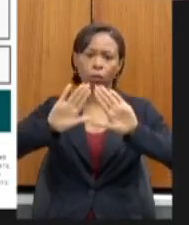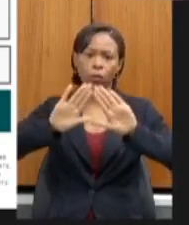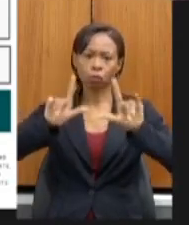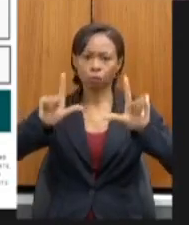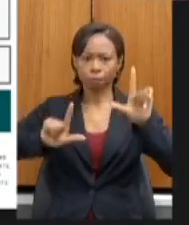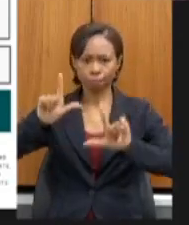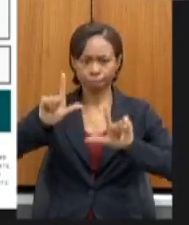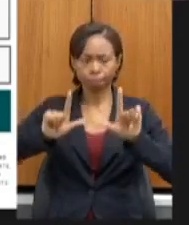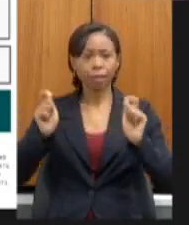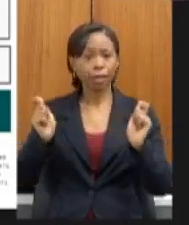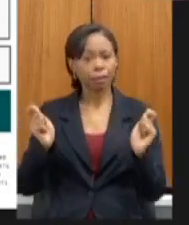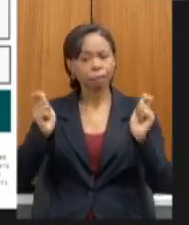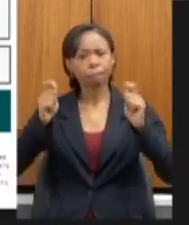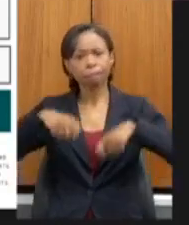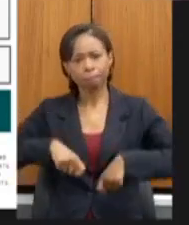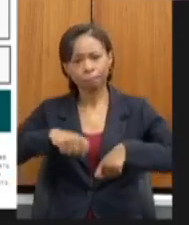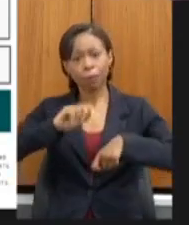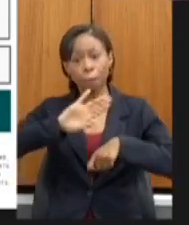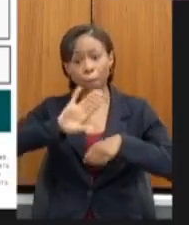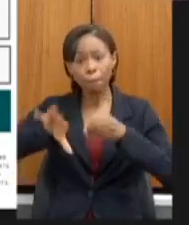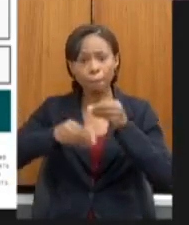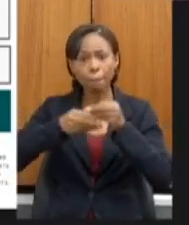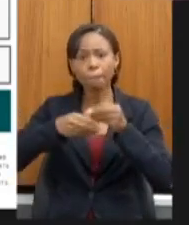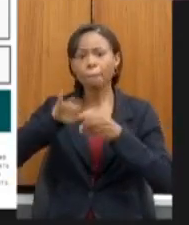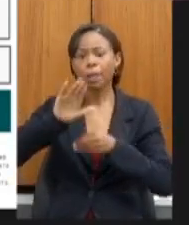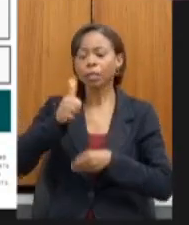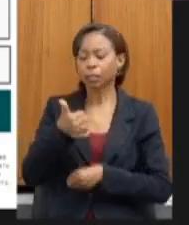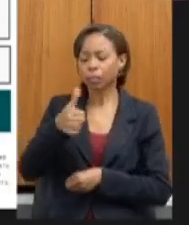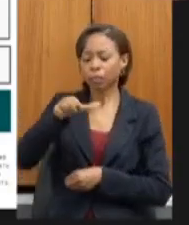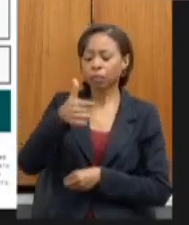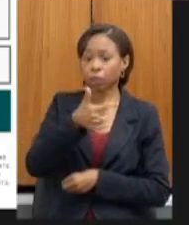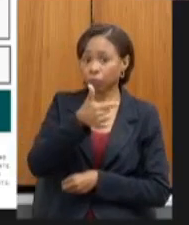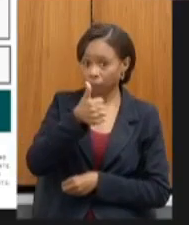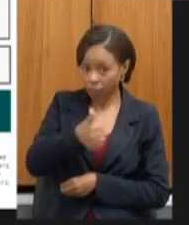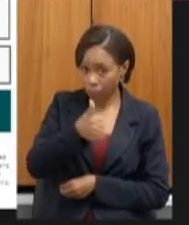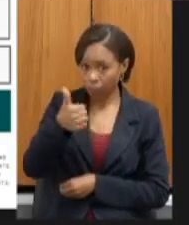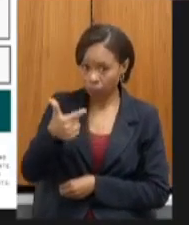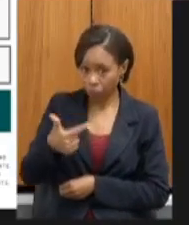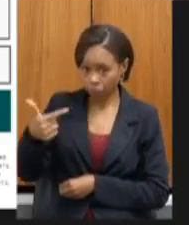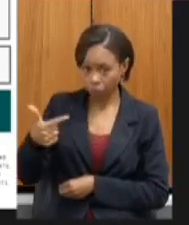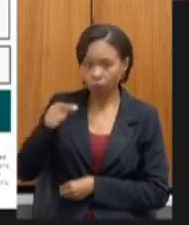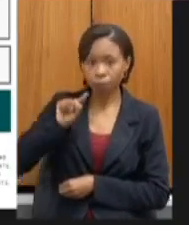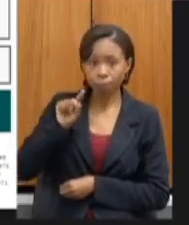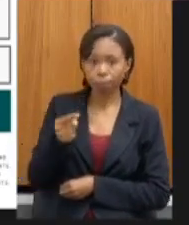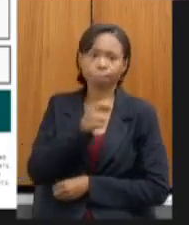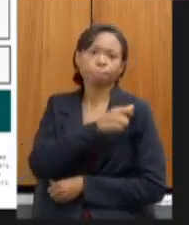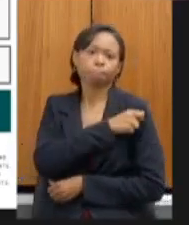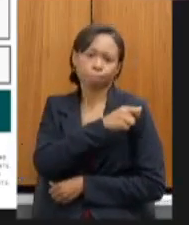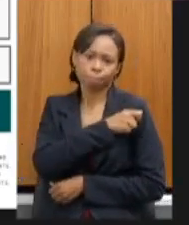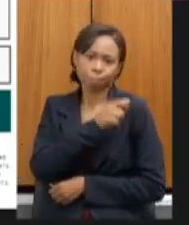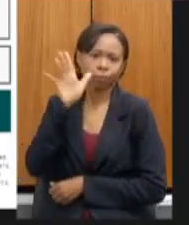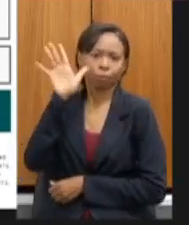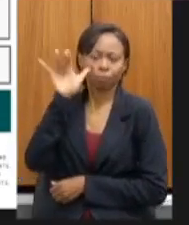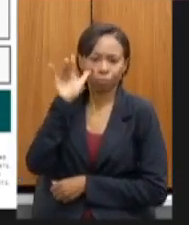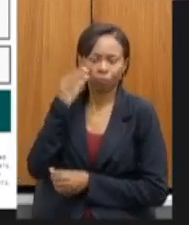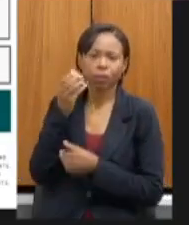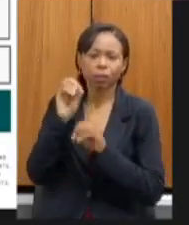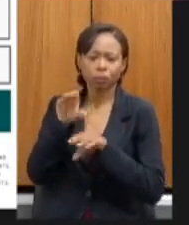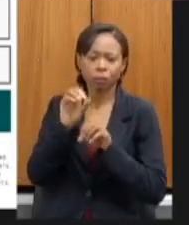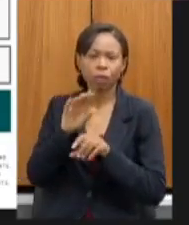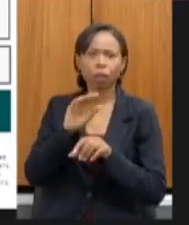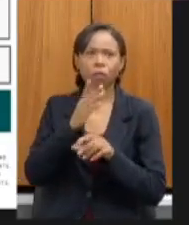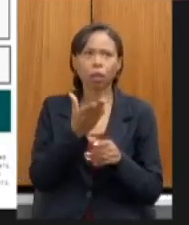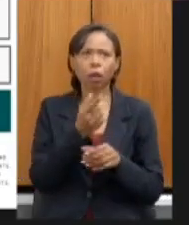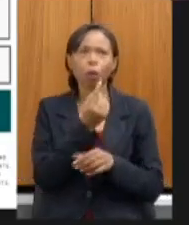possível incluir mais 122 mil alunos nesse processo então passamos a um total de